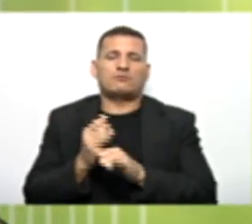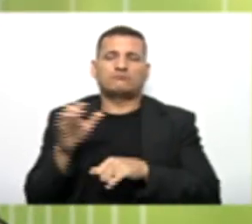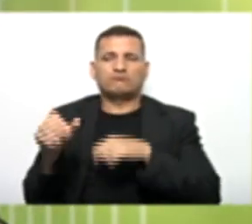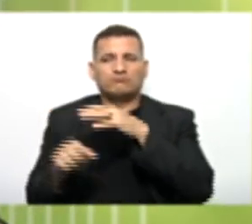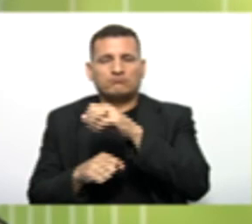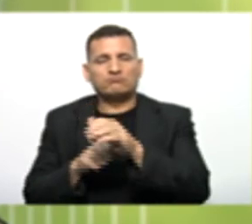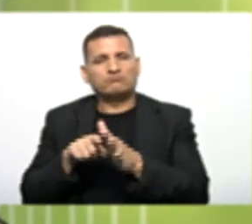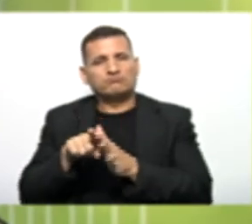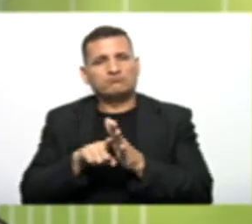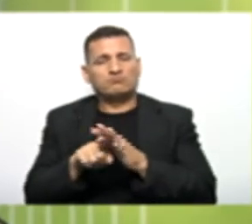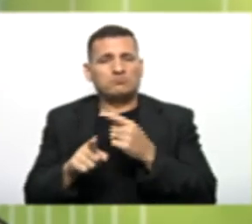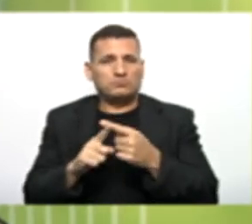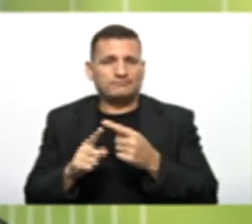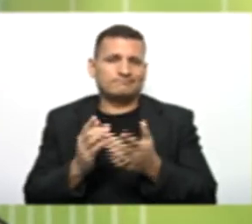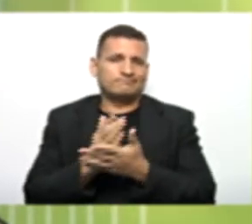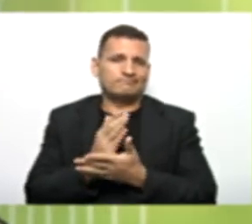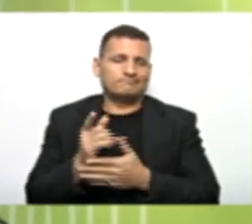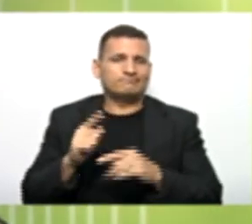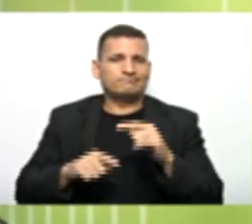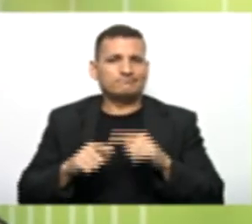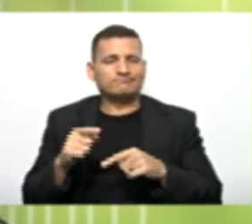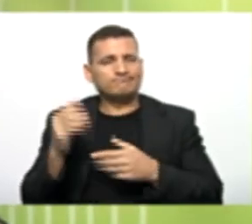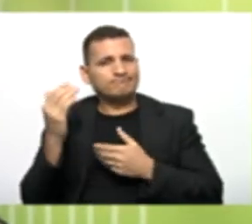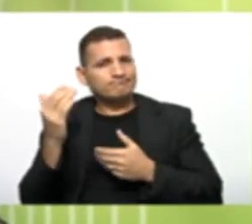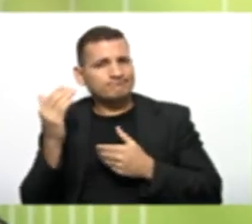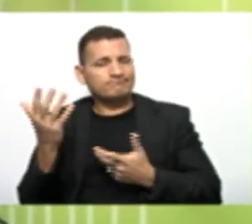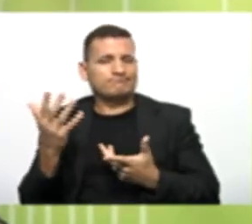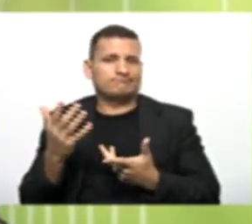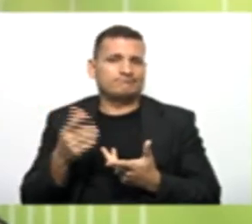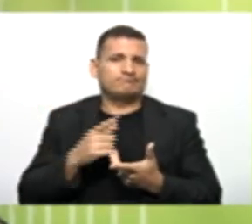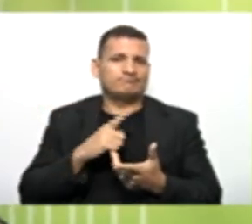pode De achar Alguns materiais Duvidosos Não estão